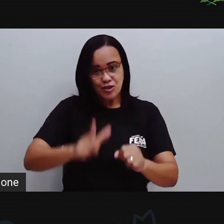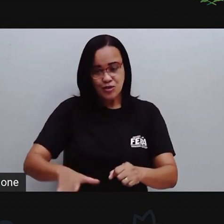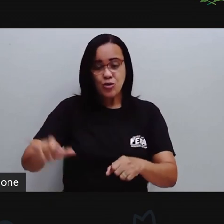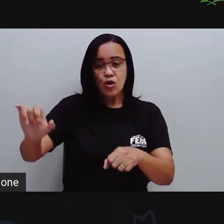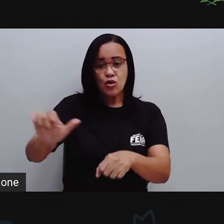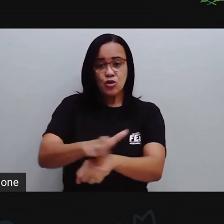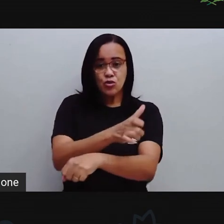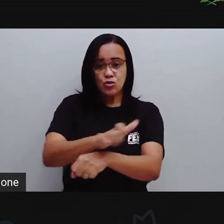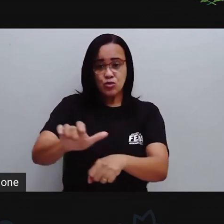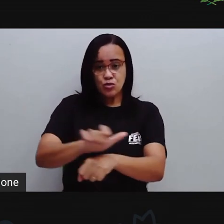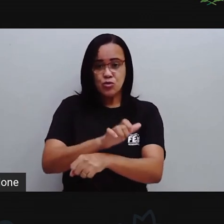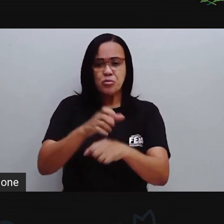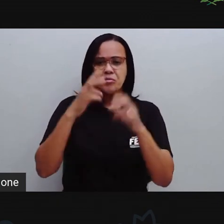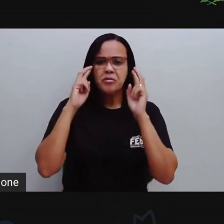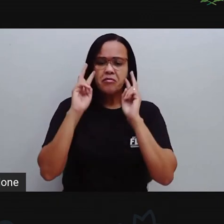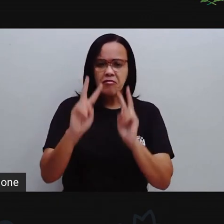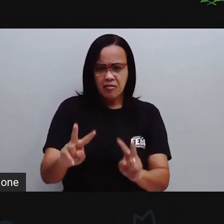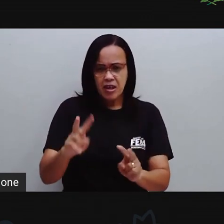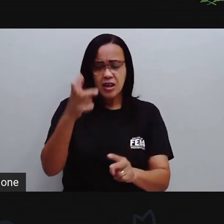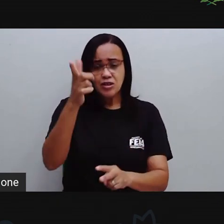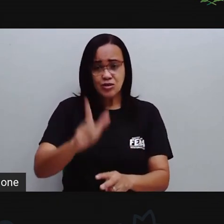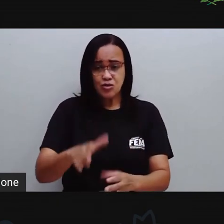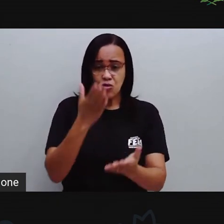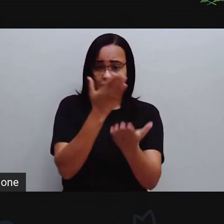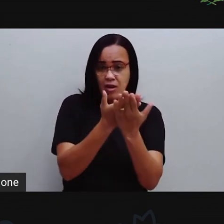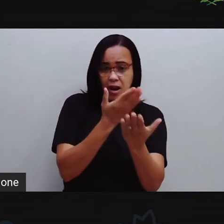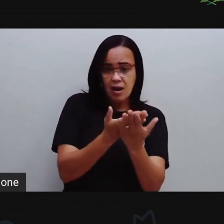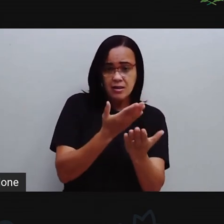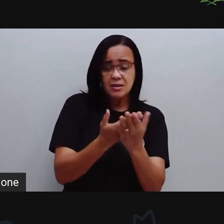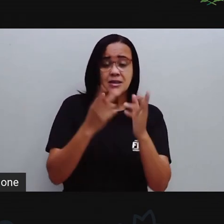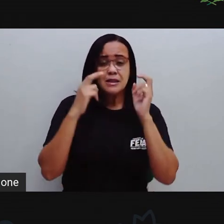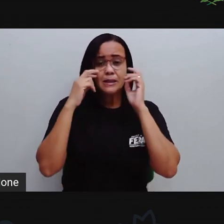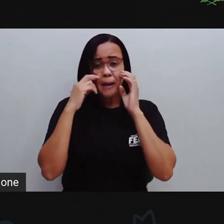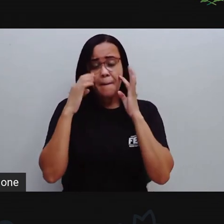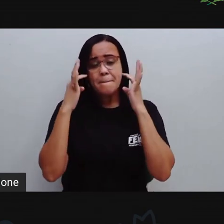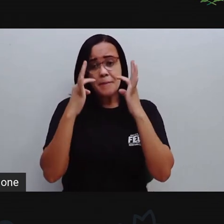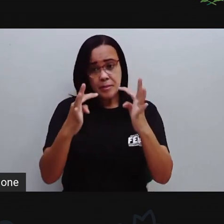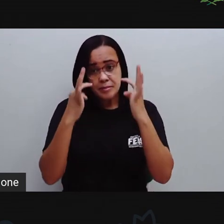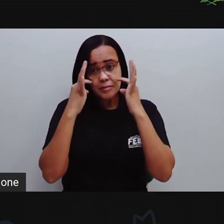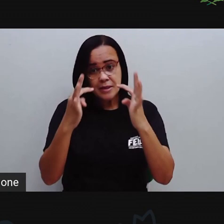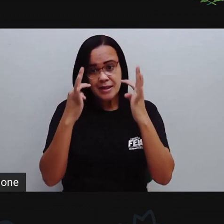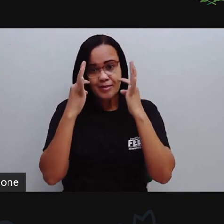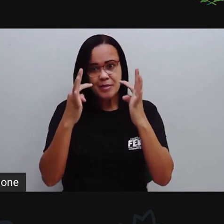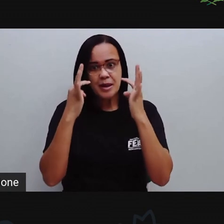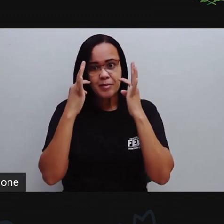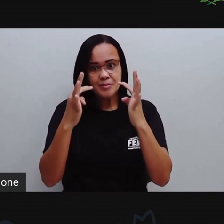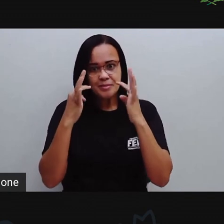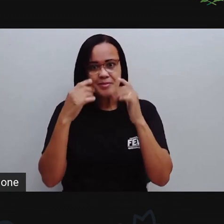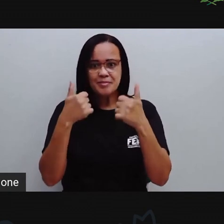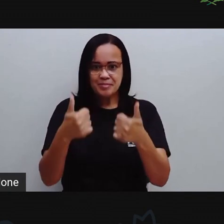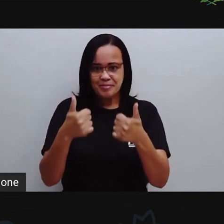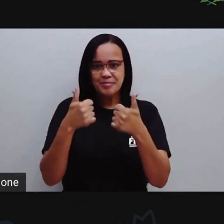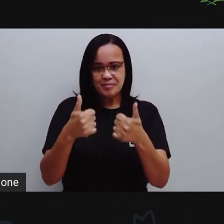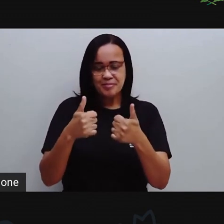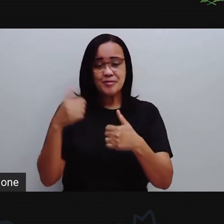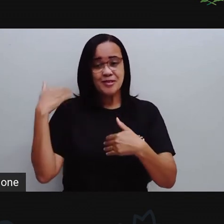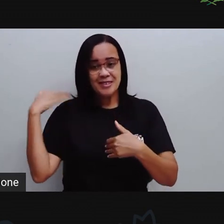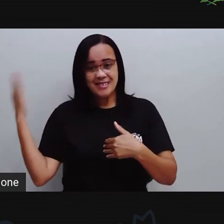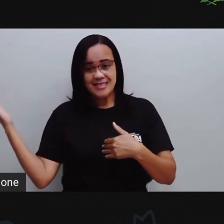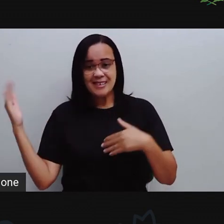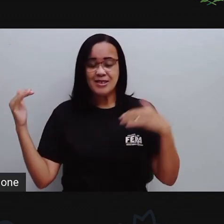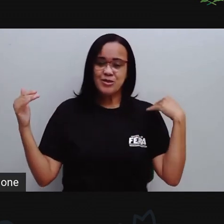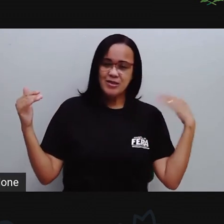tá bom? É interessante para você observar se você ficou com alguma dúvida do lado direito, do lado esquerdo, tá bom? Façam aí alguma